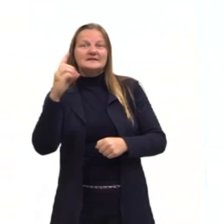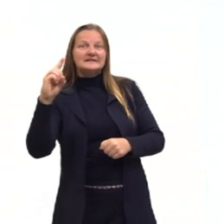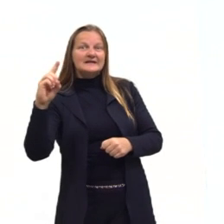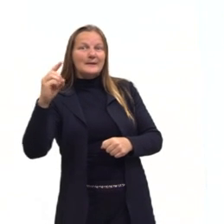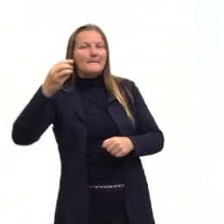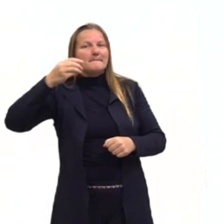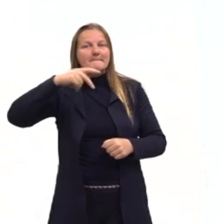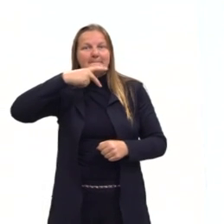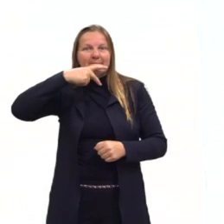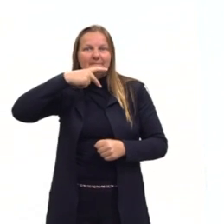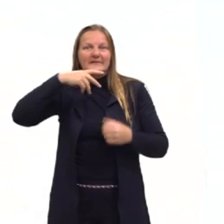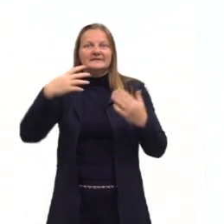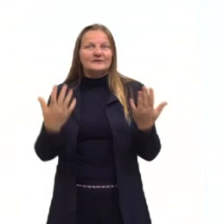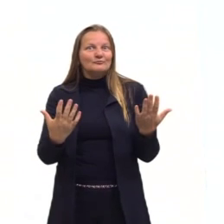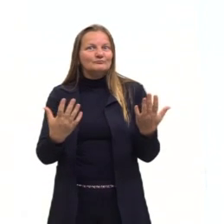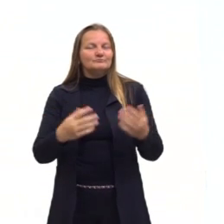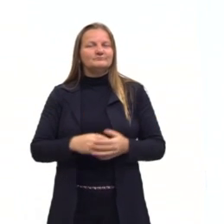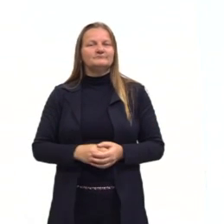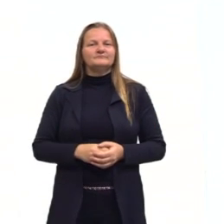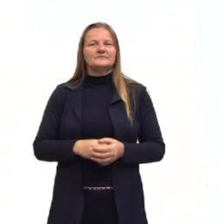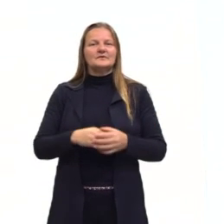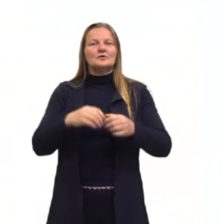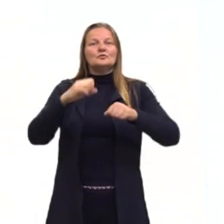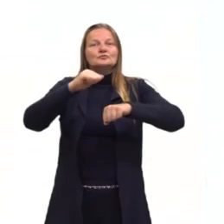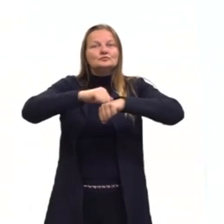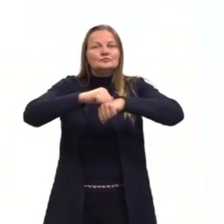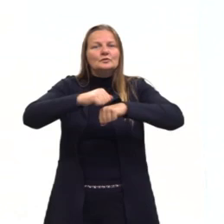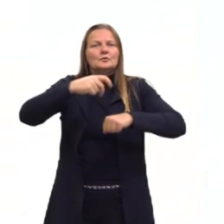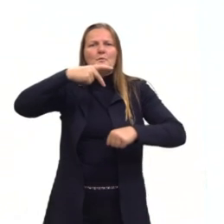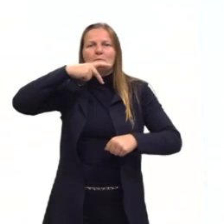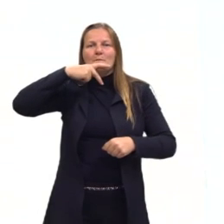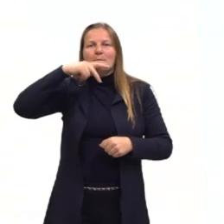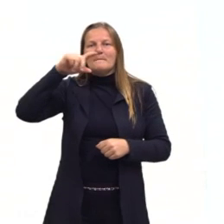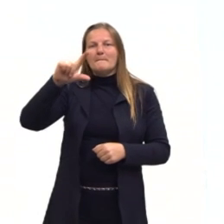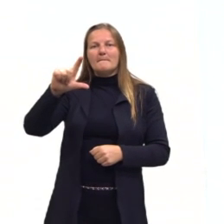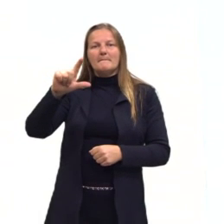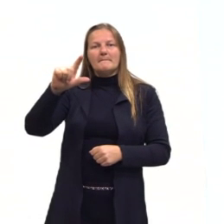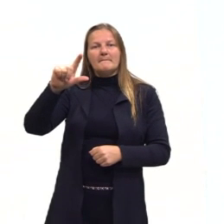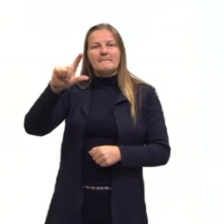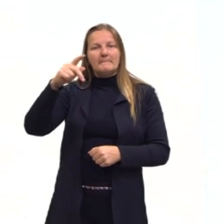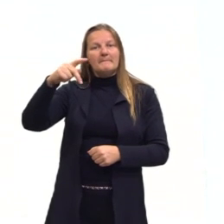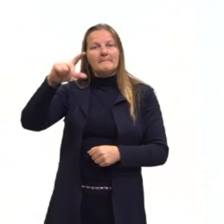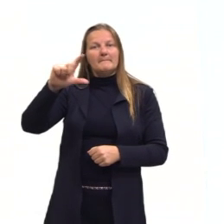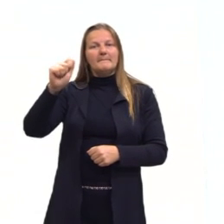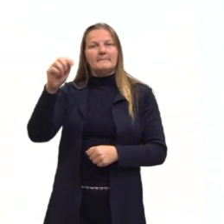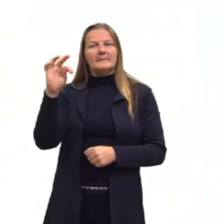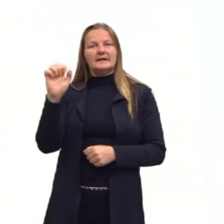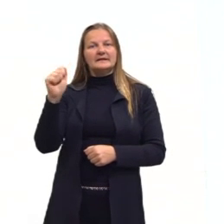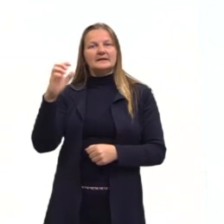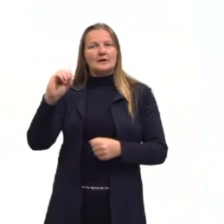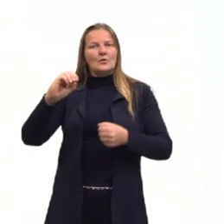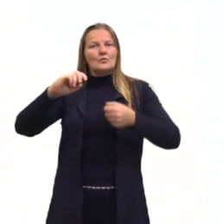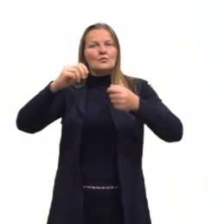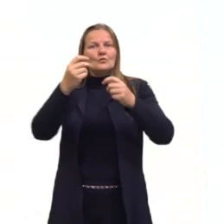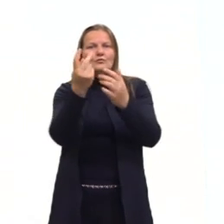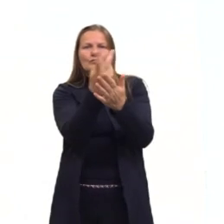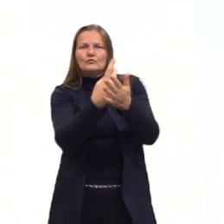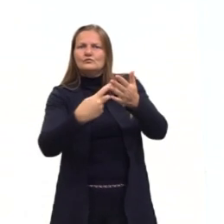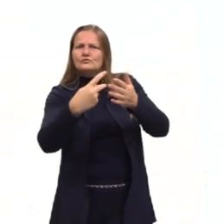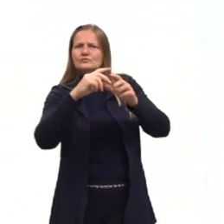já ouviram falar nos sólidos de Platão? Vocês conhecem essas figuras, o que elas representam?